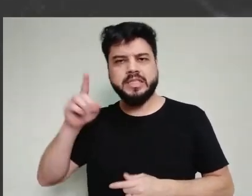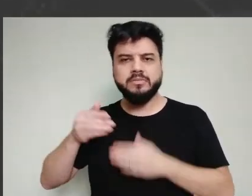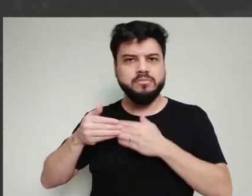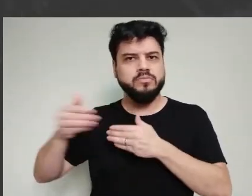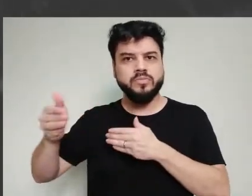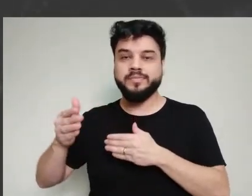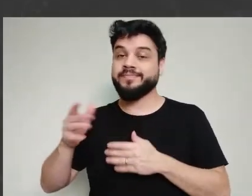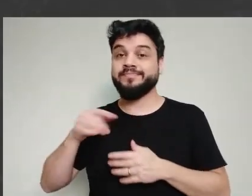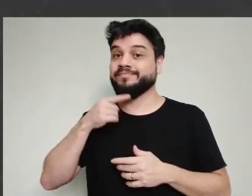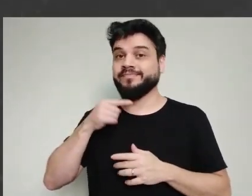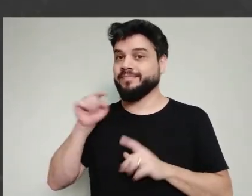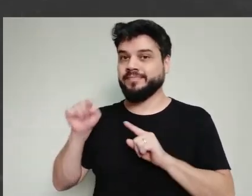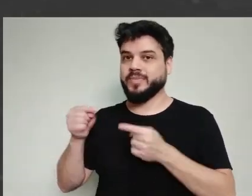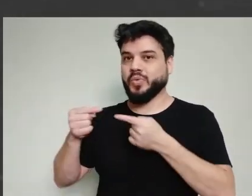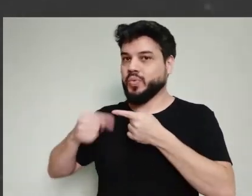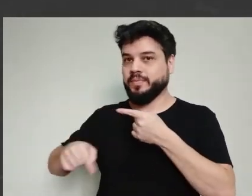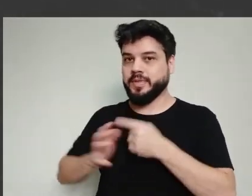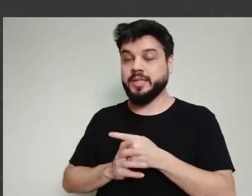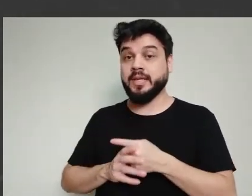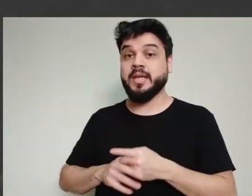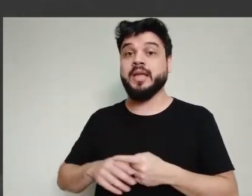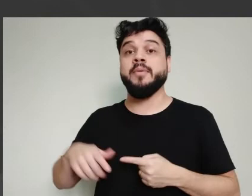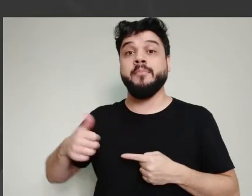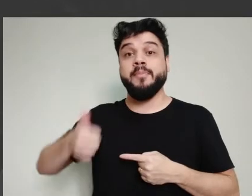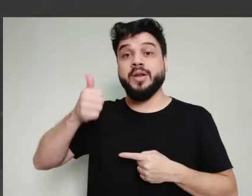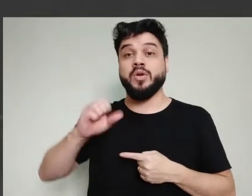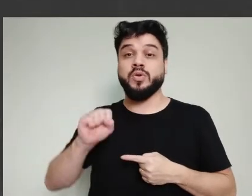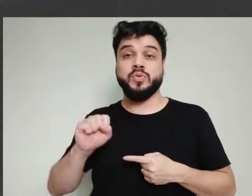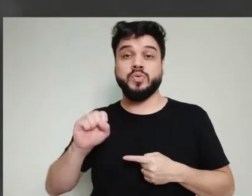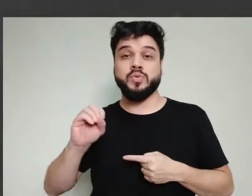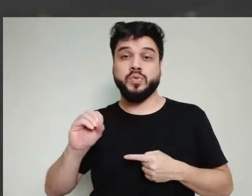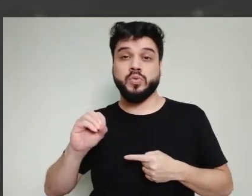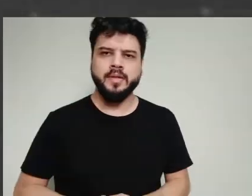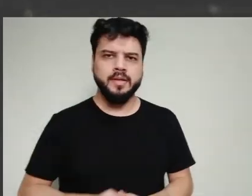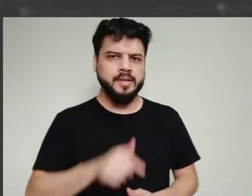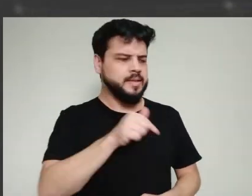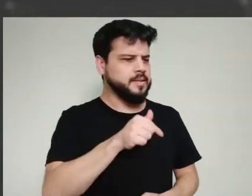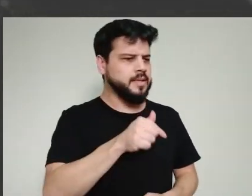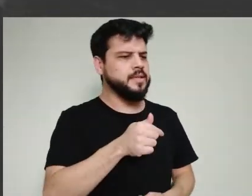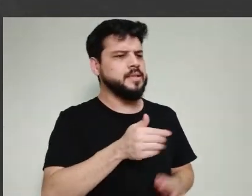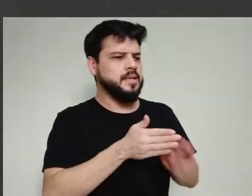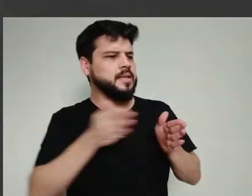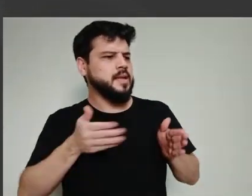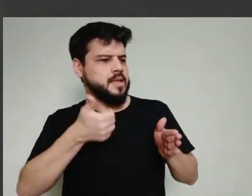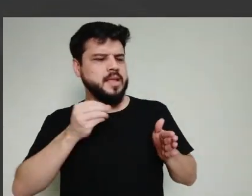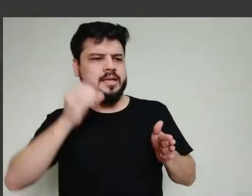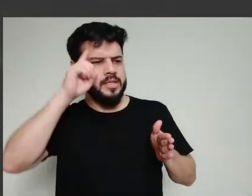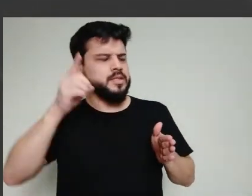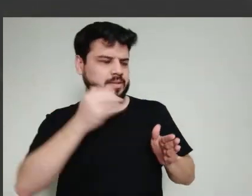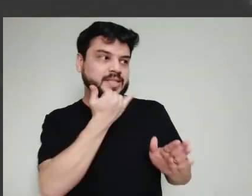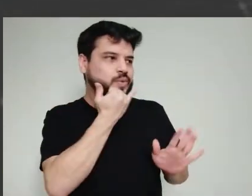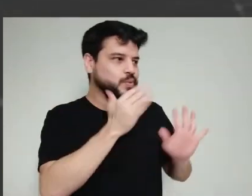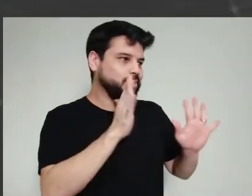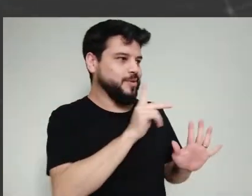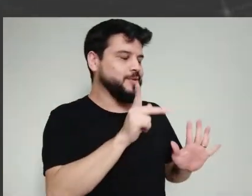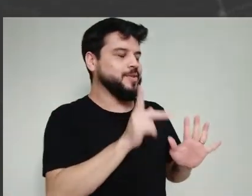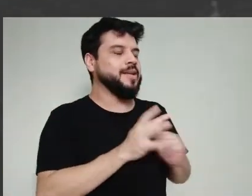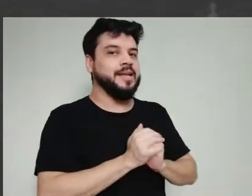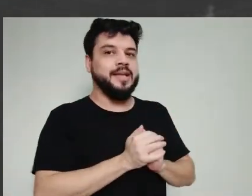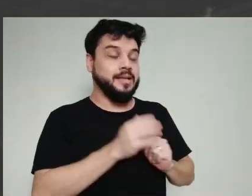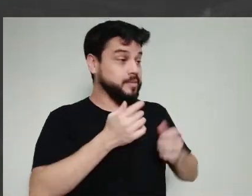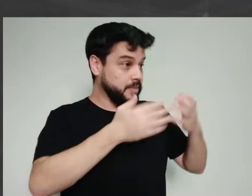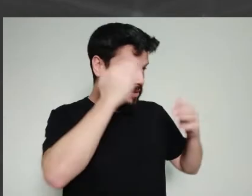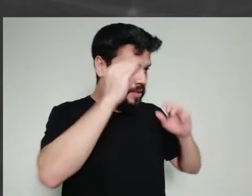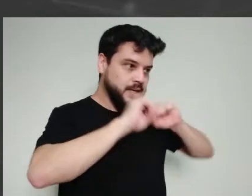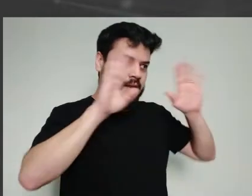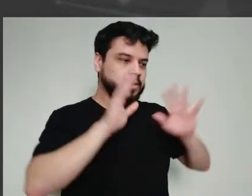De 7 a 10 dias em diante, a pessoa já tem produção de anticorpos. 7 a 10 dias seria... Desculpa, só te interromper, professor, mas para a gente